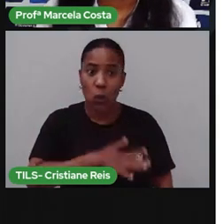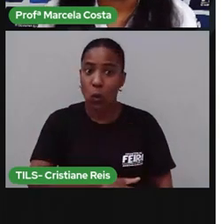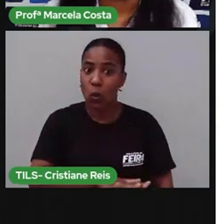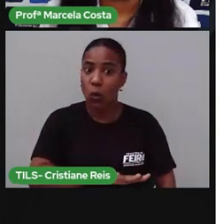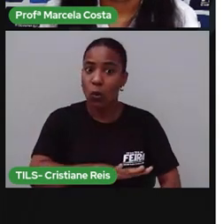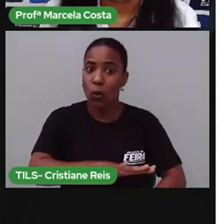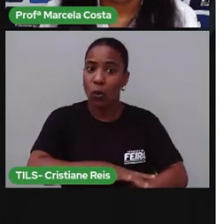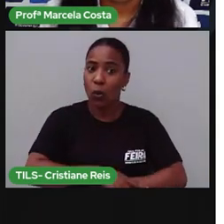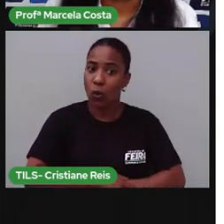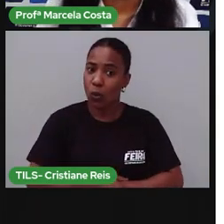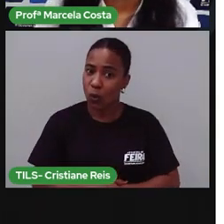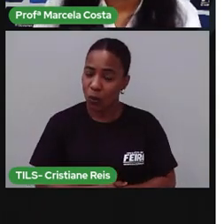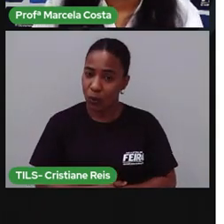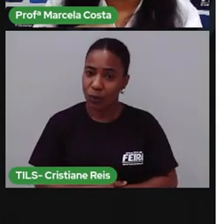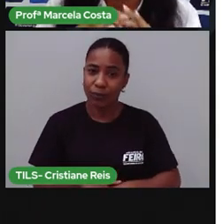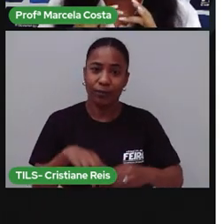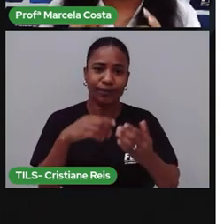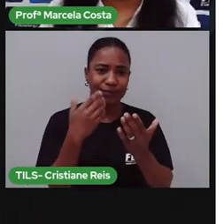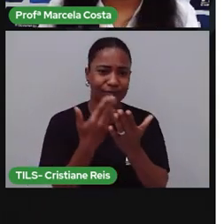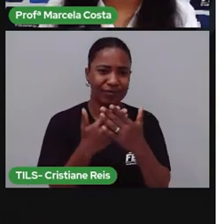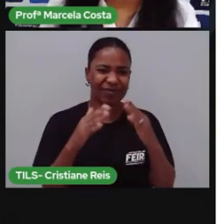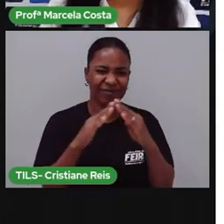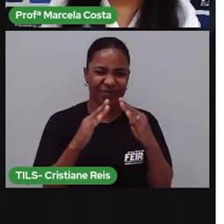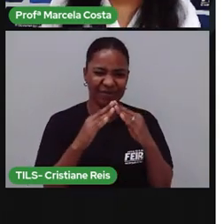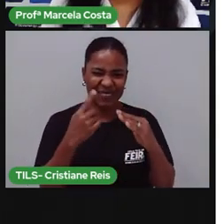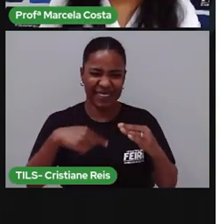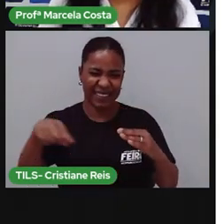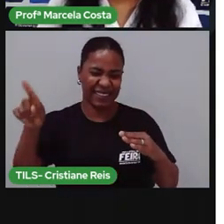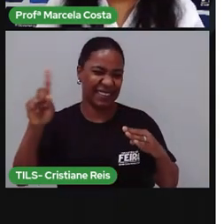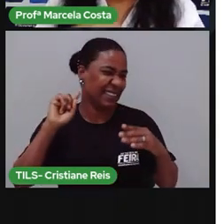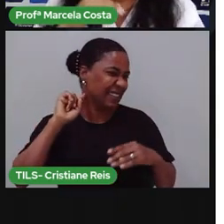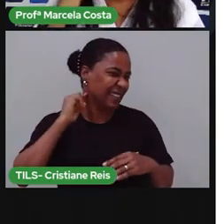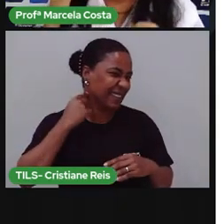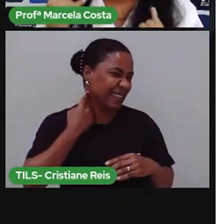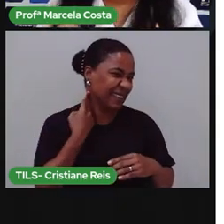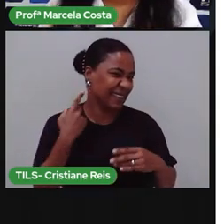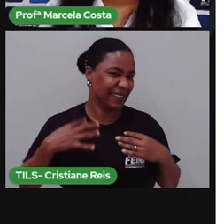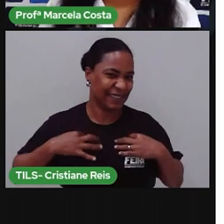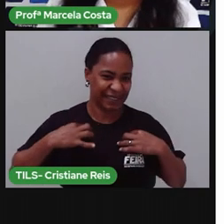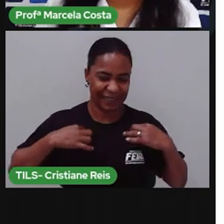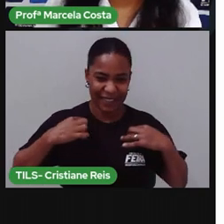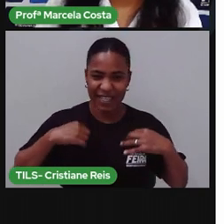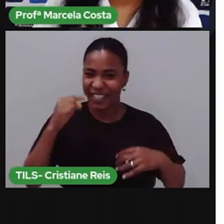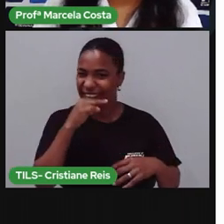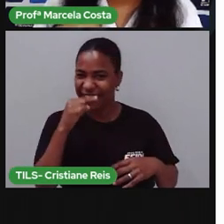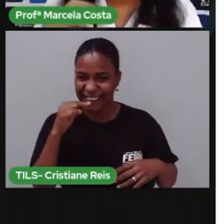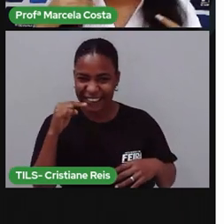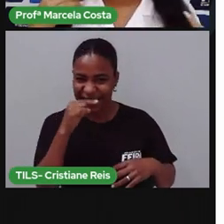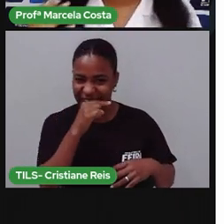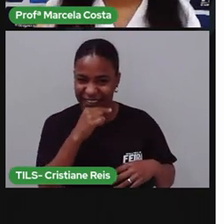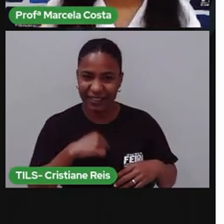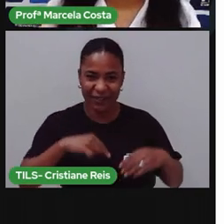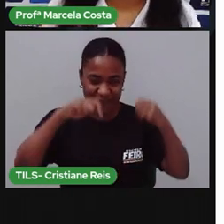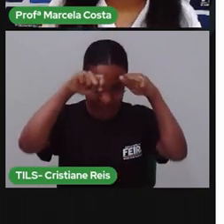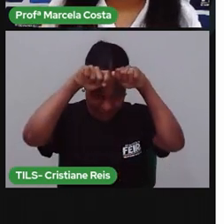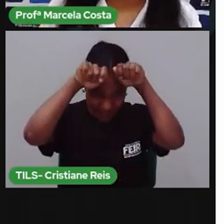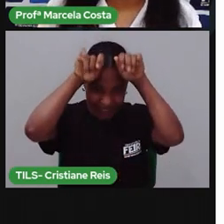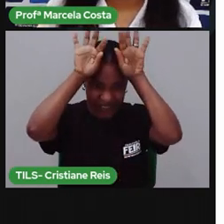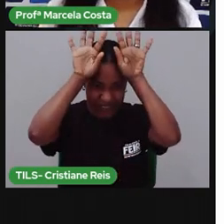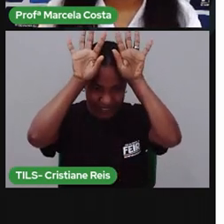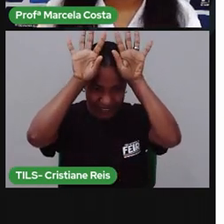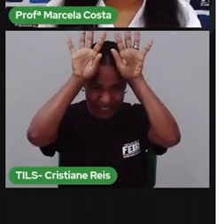Ia para a escola toda suja. Sem escovar os dentes, o cabelo